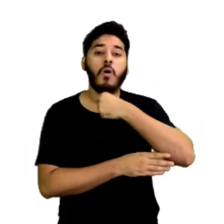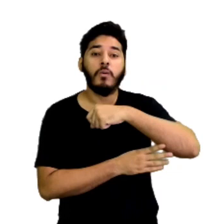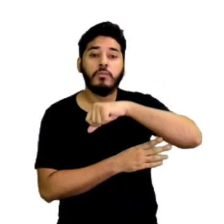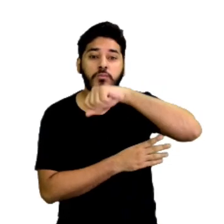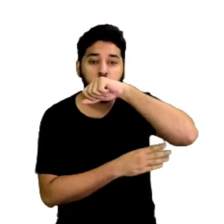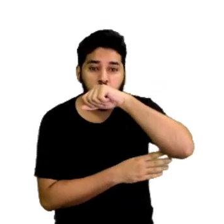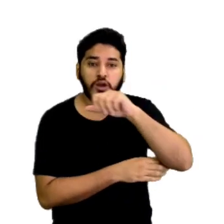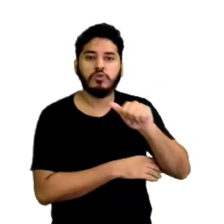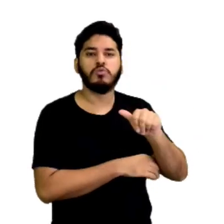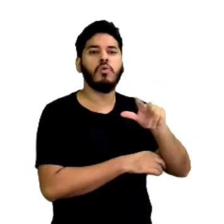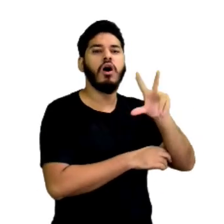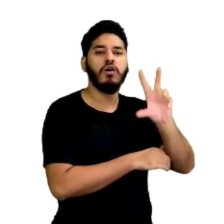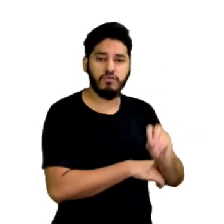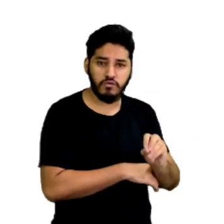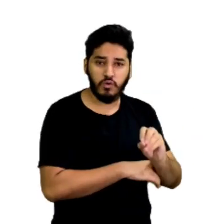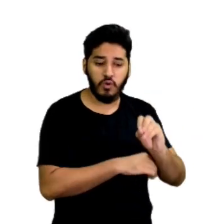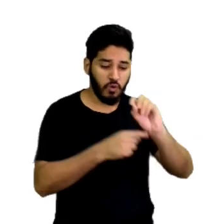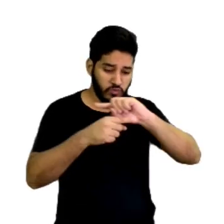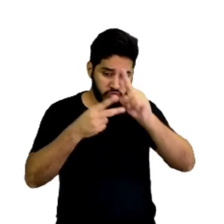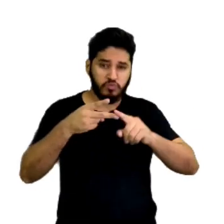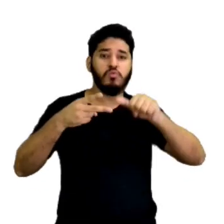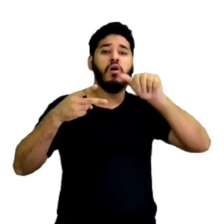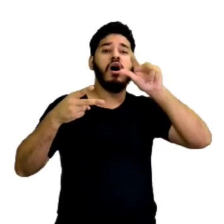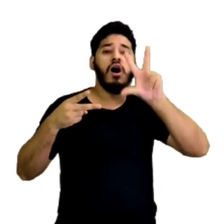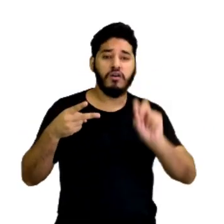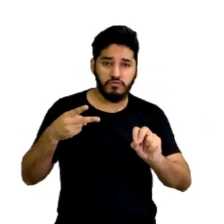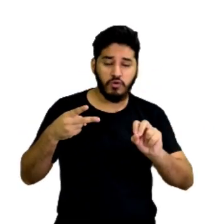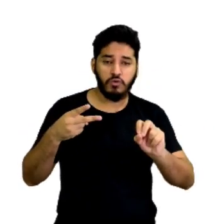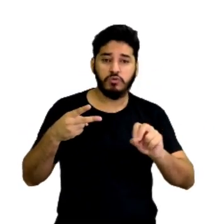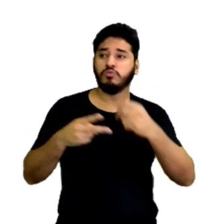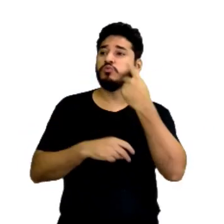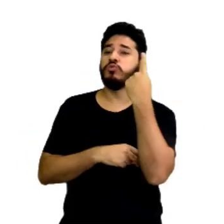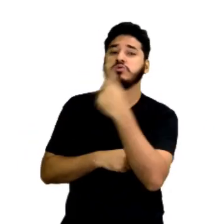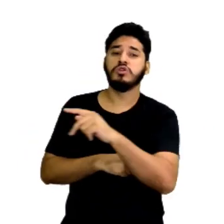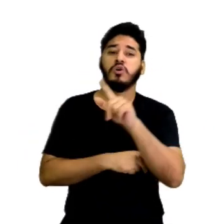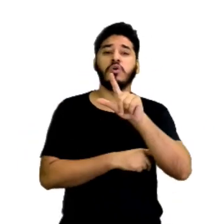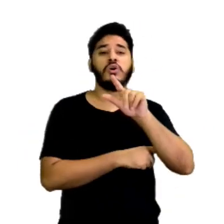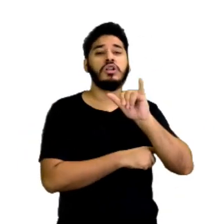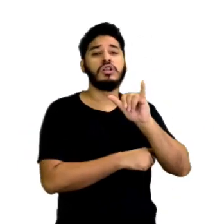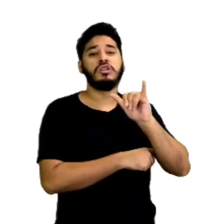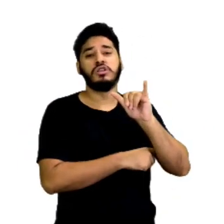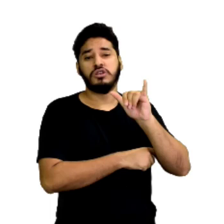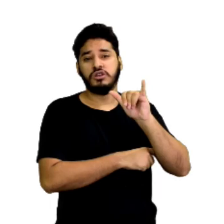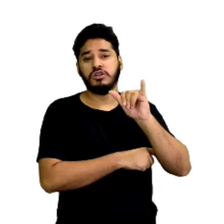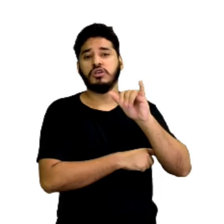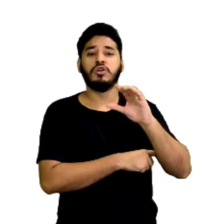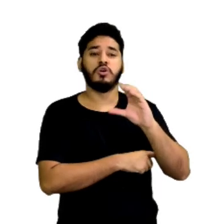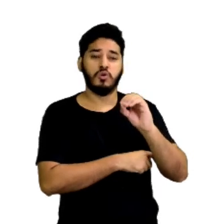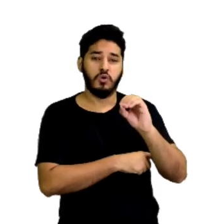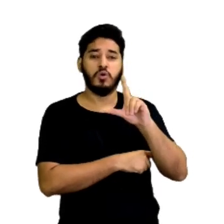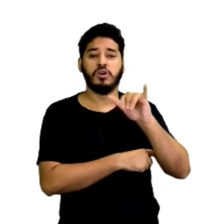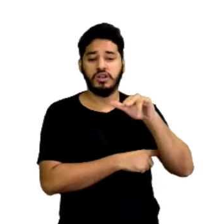avô, do avô do seu Nicolino. Naquela